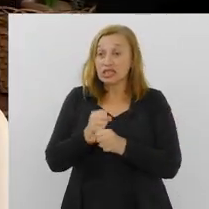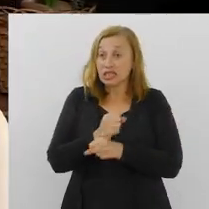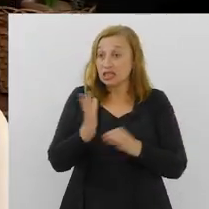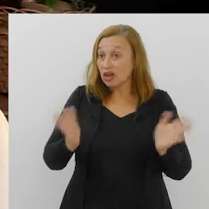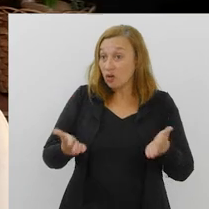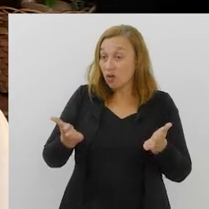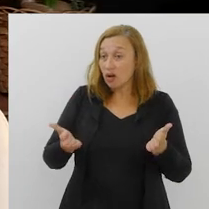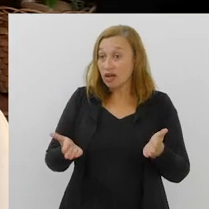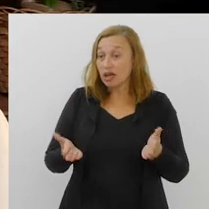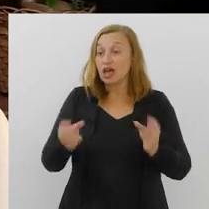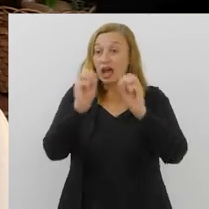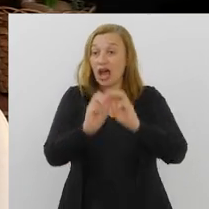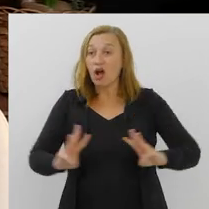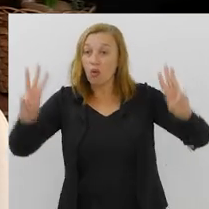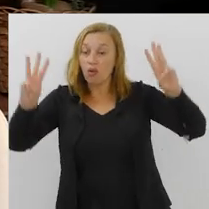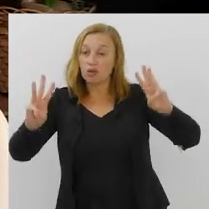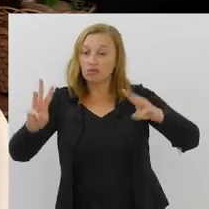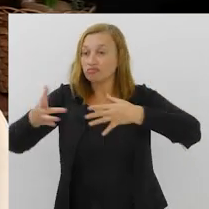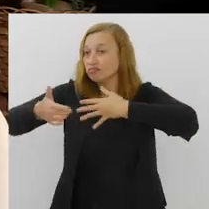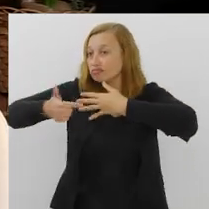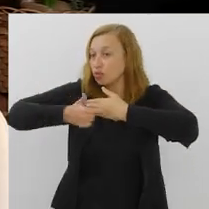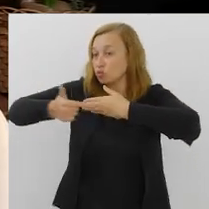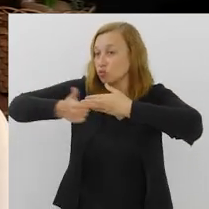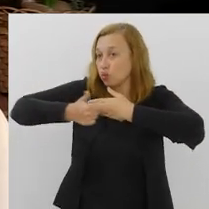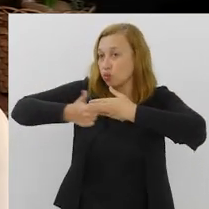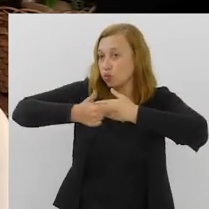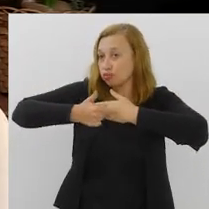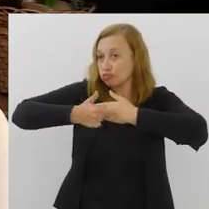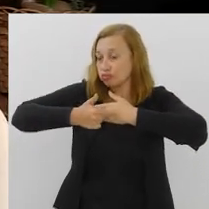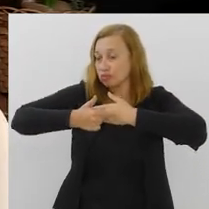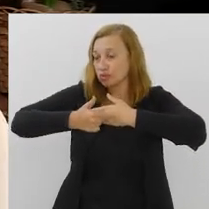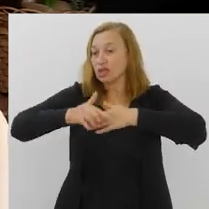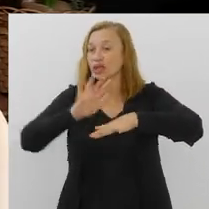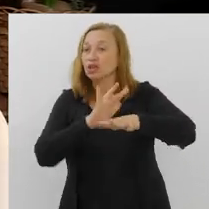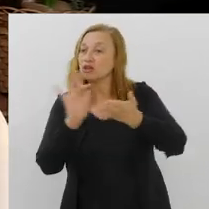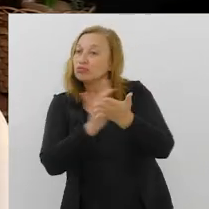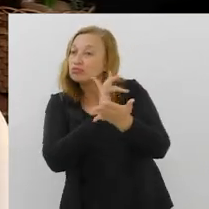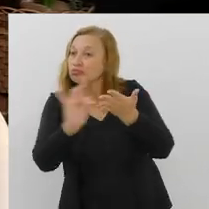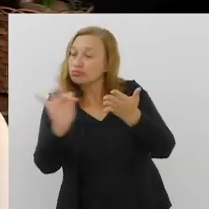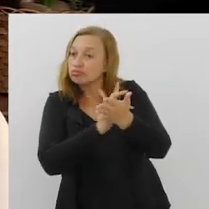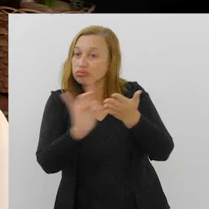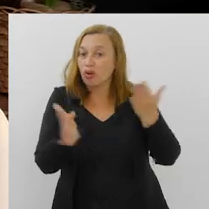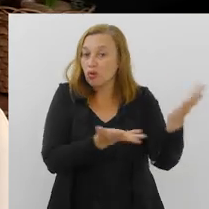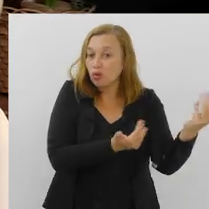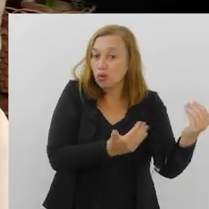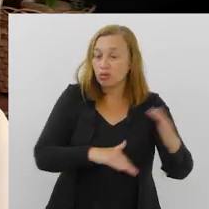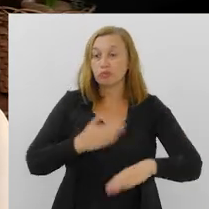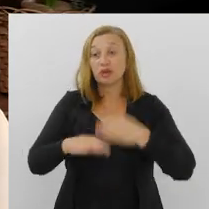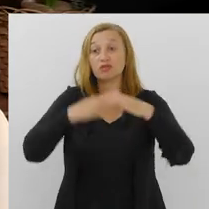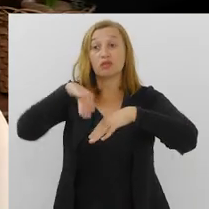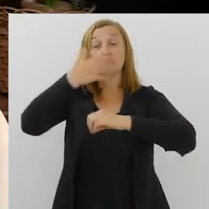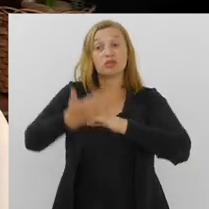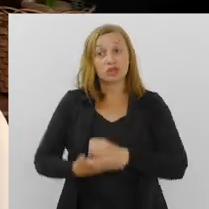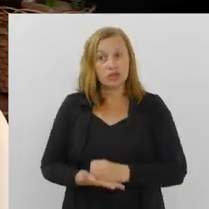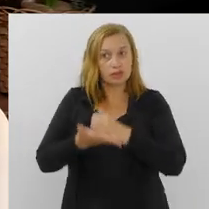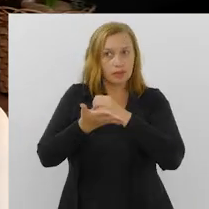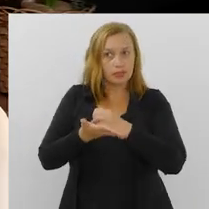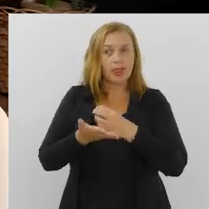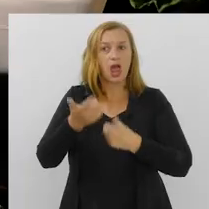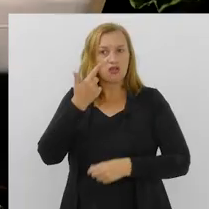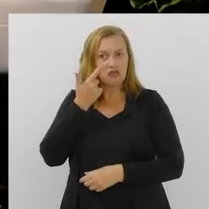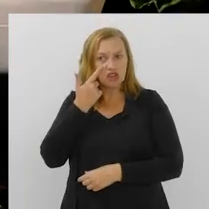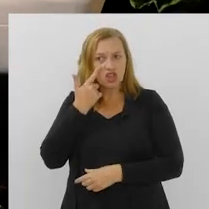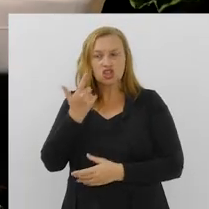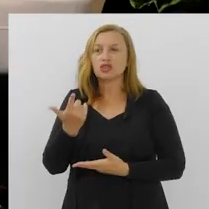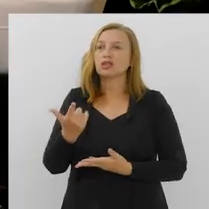a ONU disse, dois cliques ao progresso, percursos digitais da juventude para o desenvolvimento sustentável. Olha,